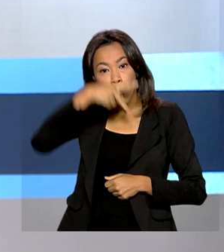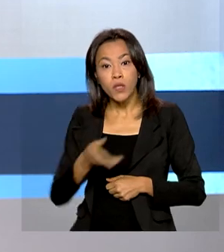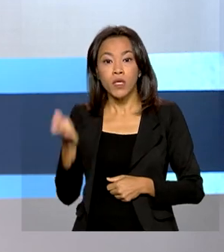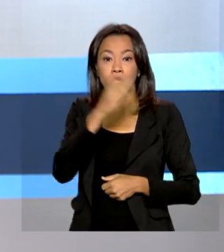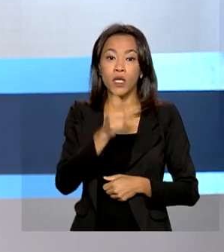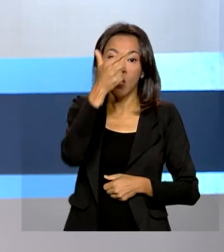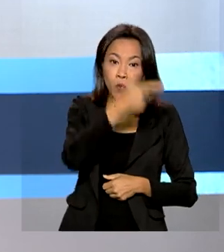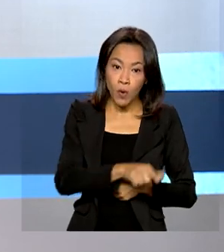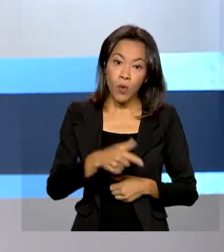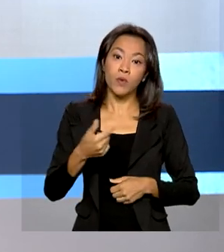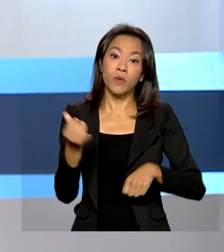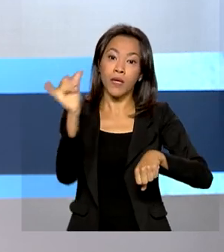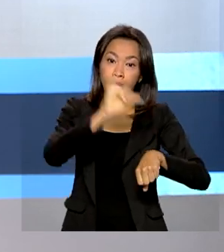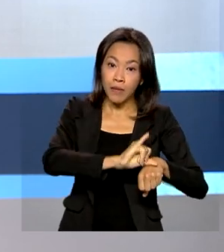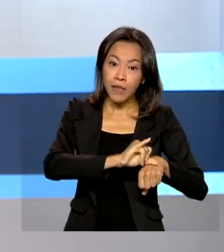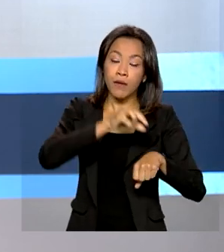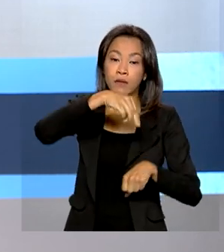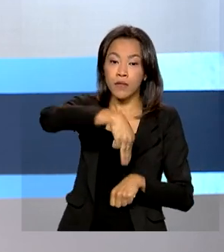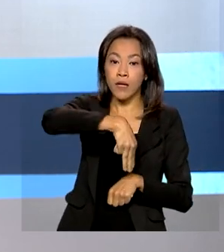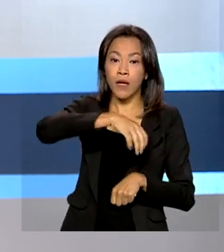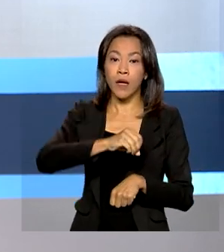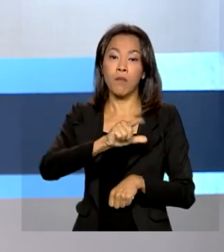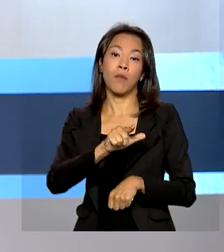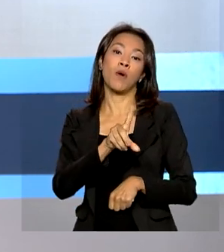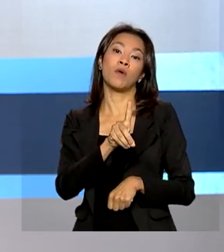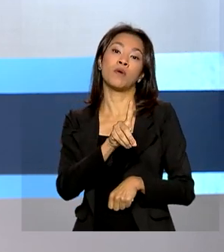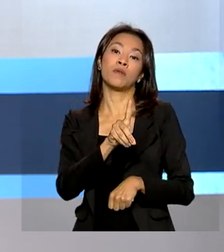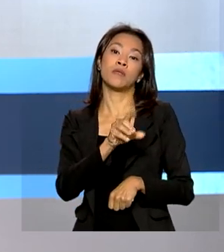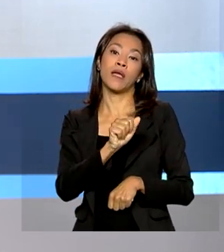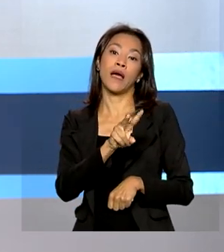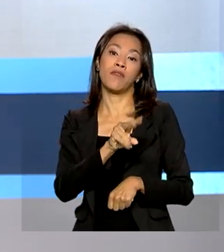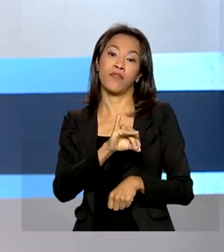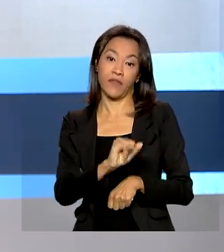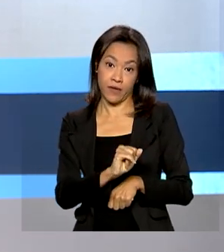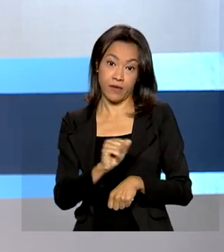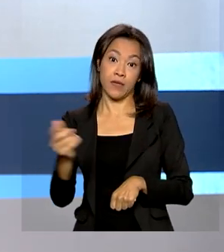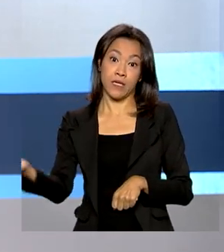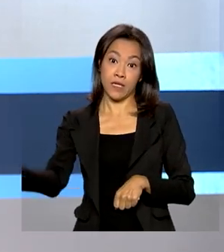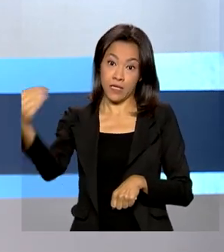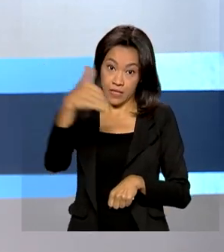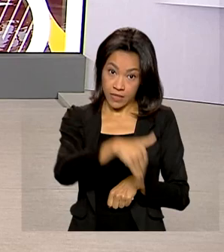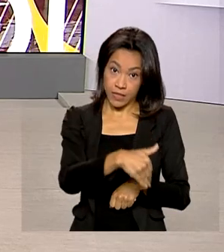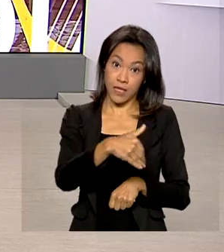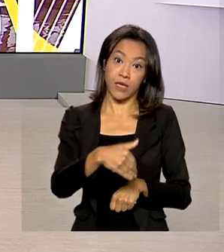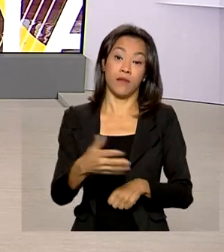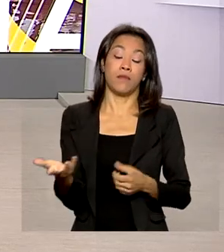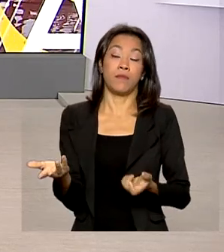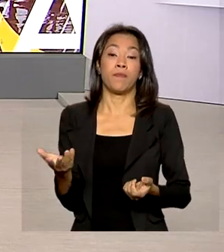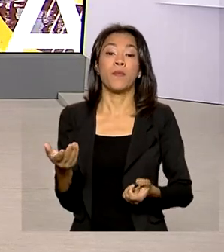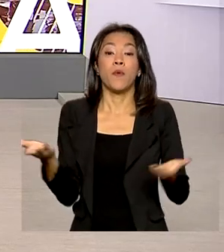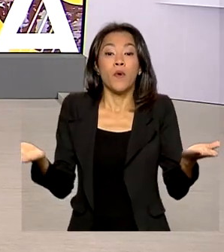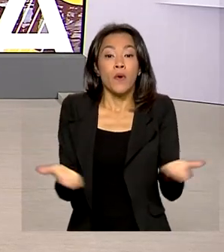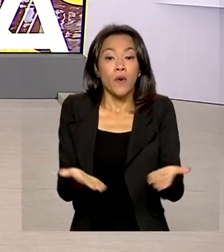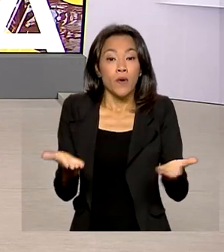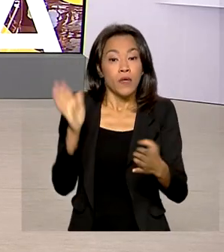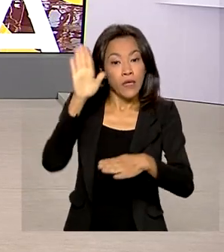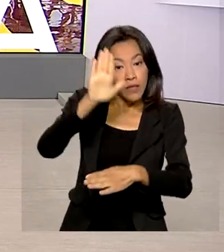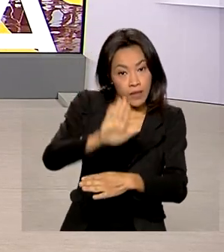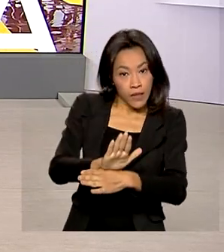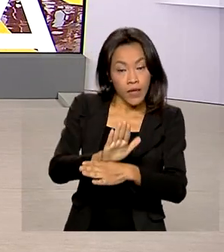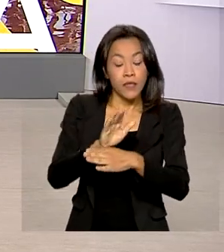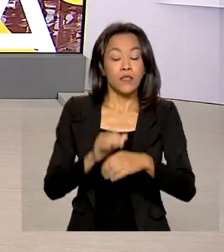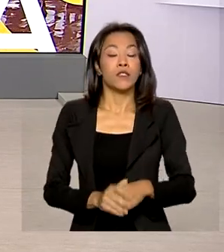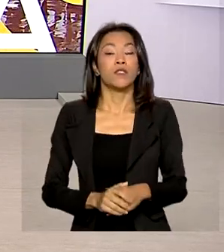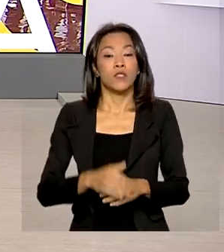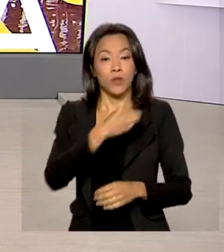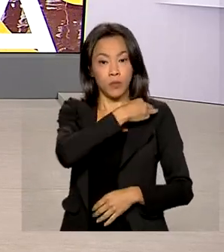Chisinau, capital da Moldávia, para brasileiros que buscam a saída da Ucrânia via Romênia. Hoje à tarde, o ministro das Relações